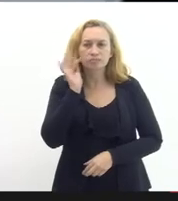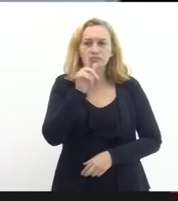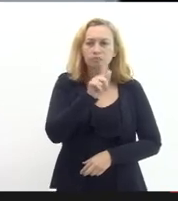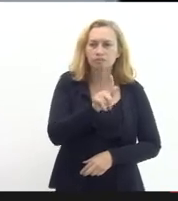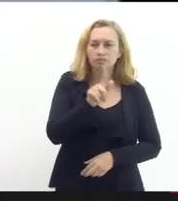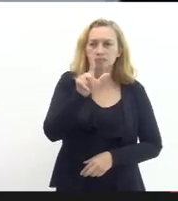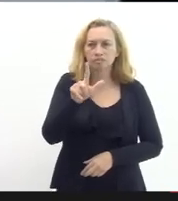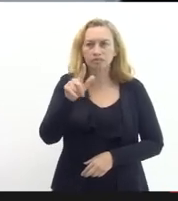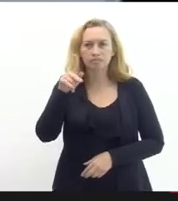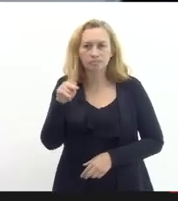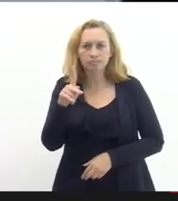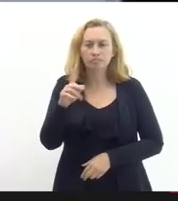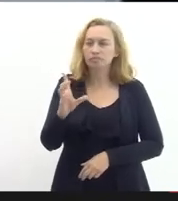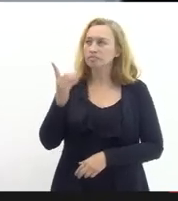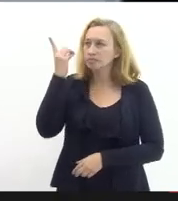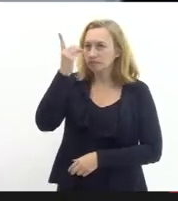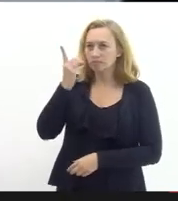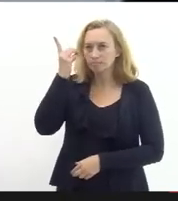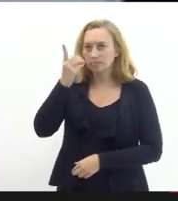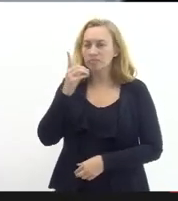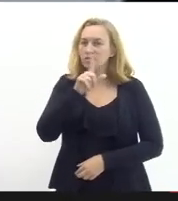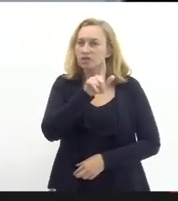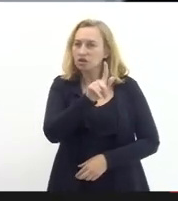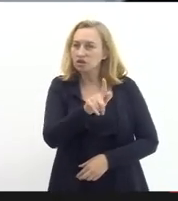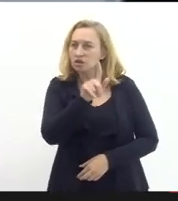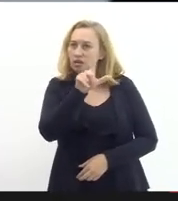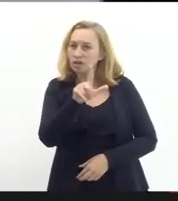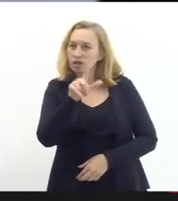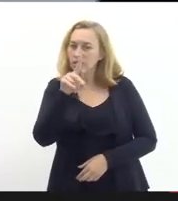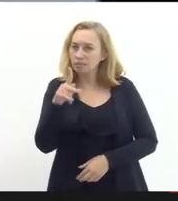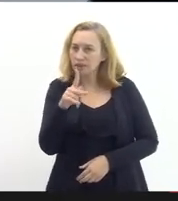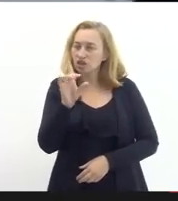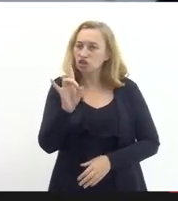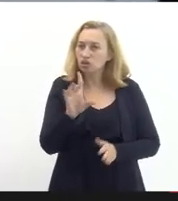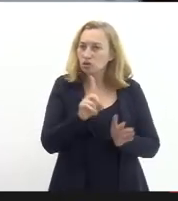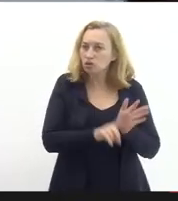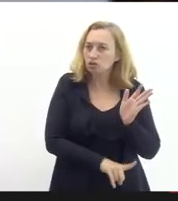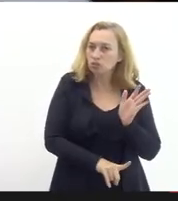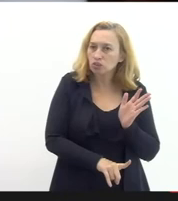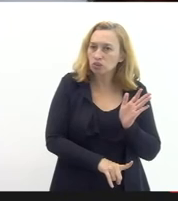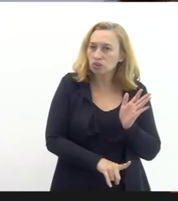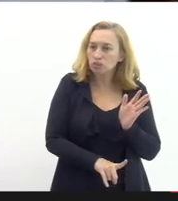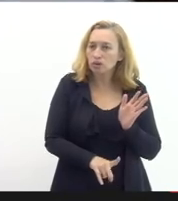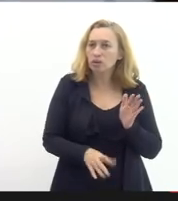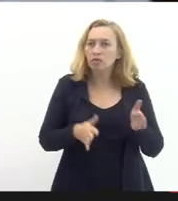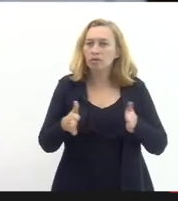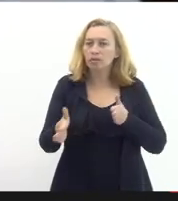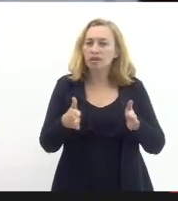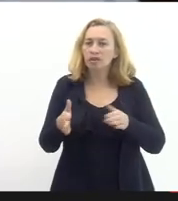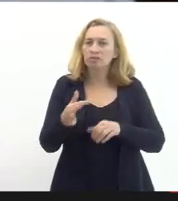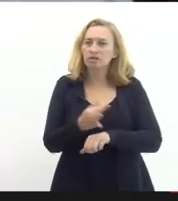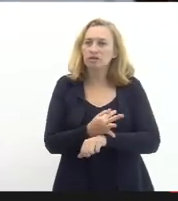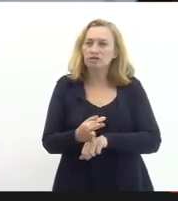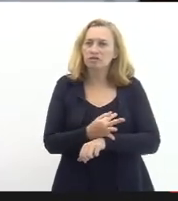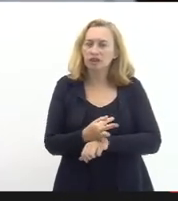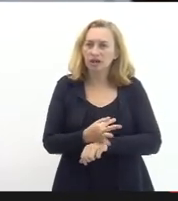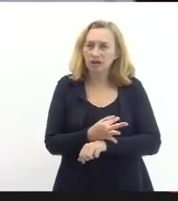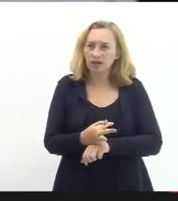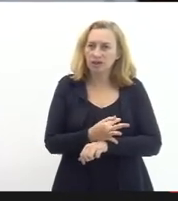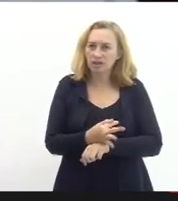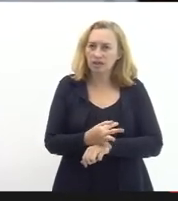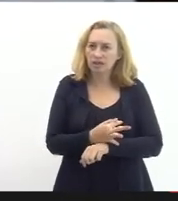deputado a GLP a CEDU só desconta no período de férias e de recesso